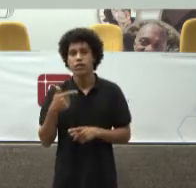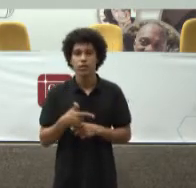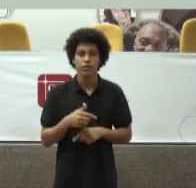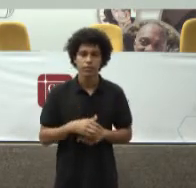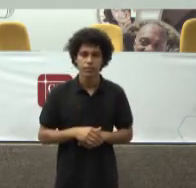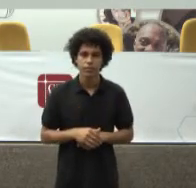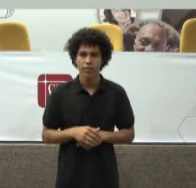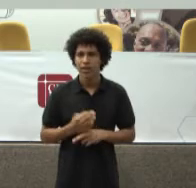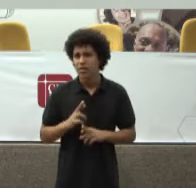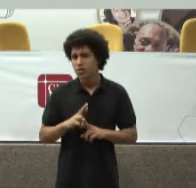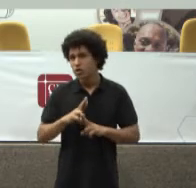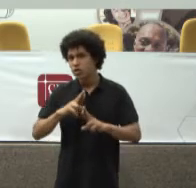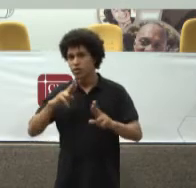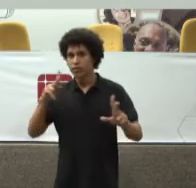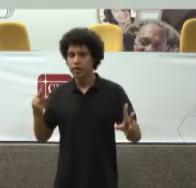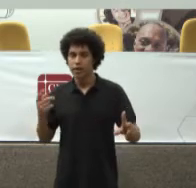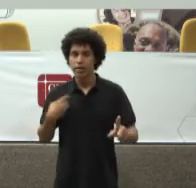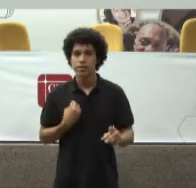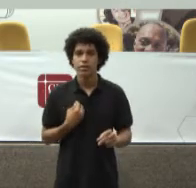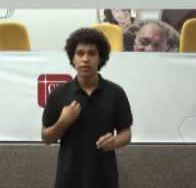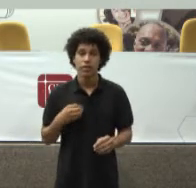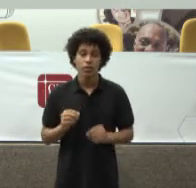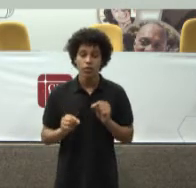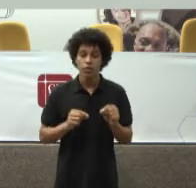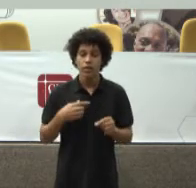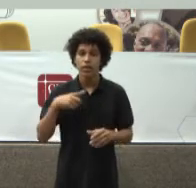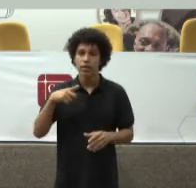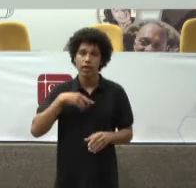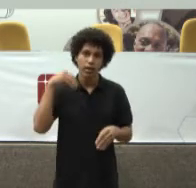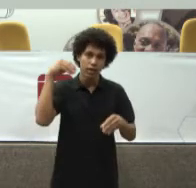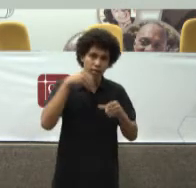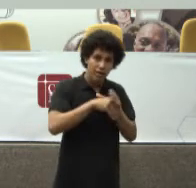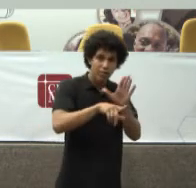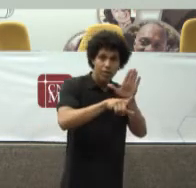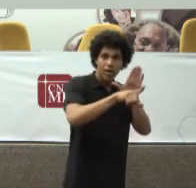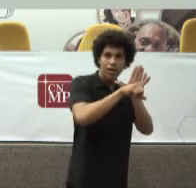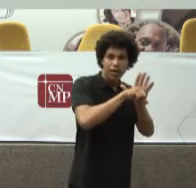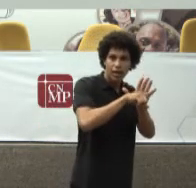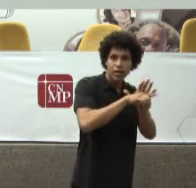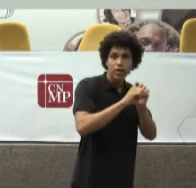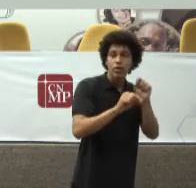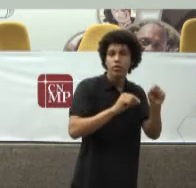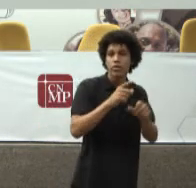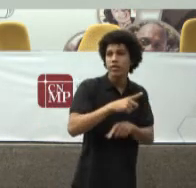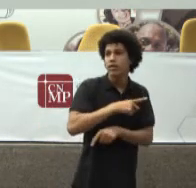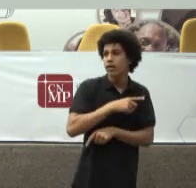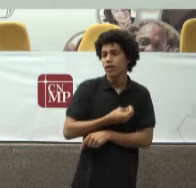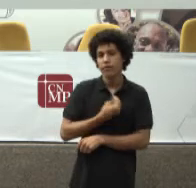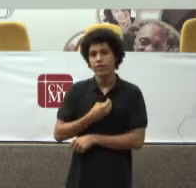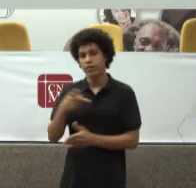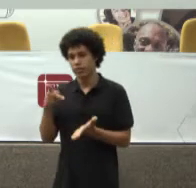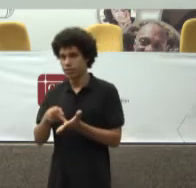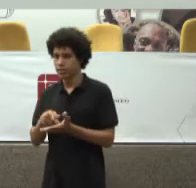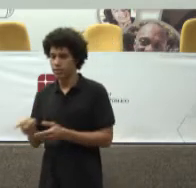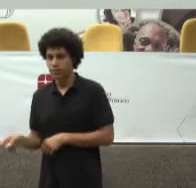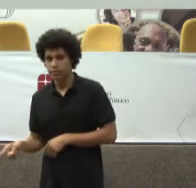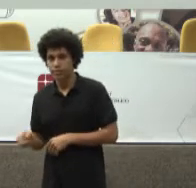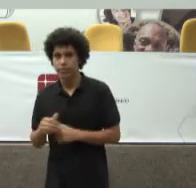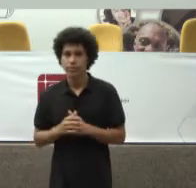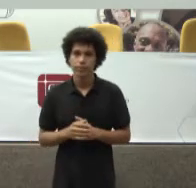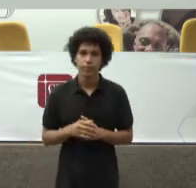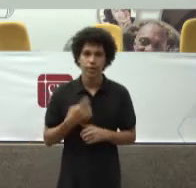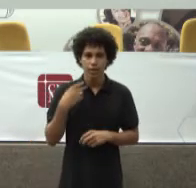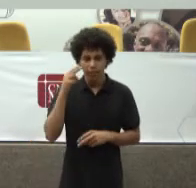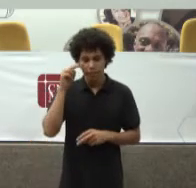Daquela Diferença Entre o que Há no texto Legal e Constitucional E aquilo que Se coloca Na realidade Cotidiana Da população